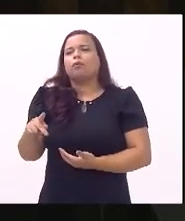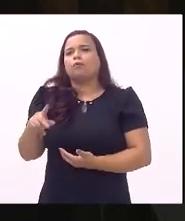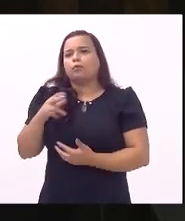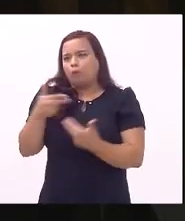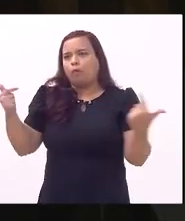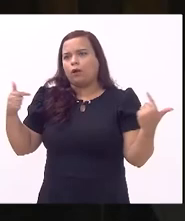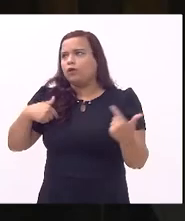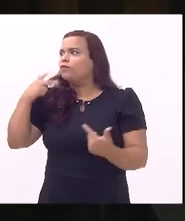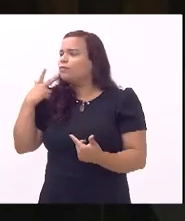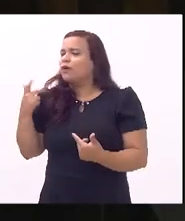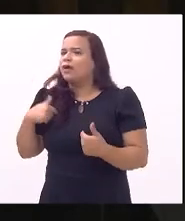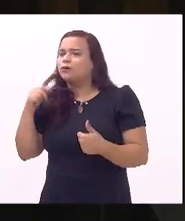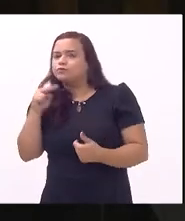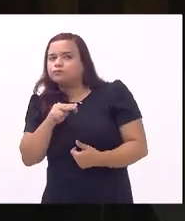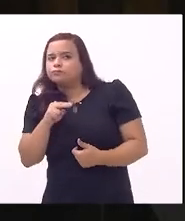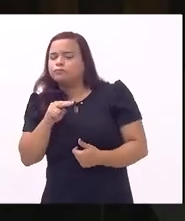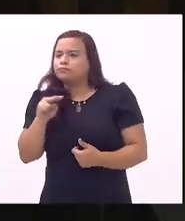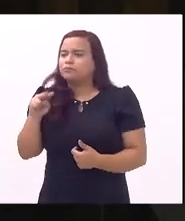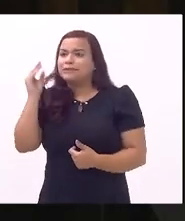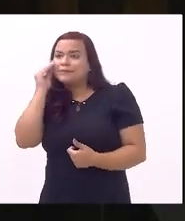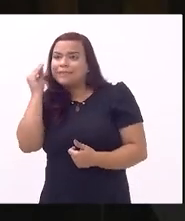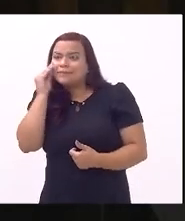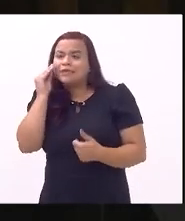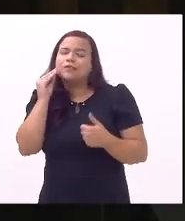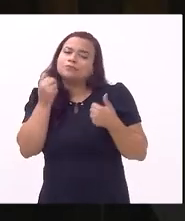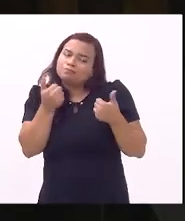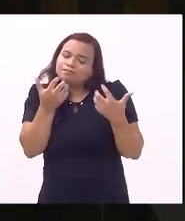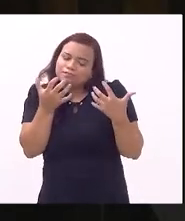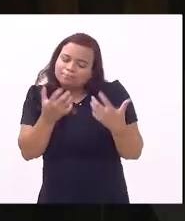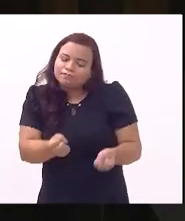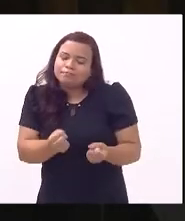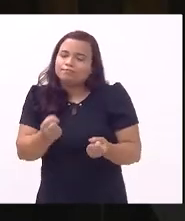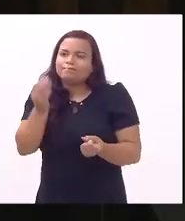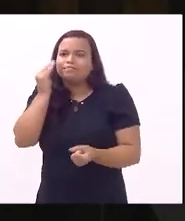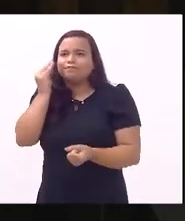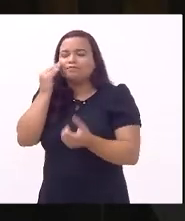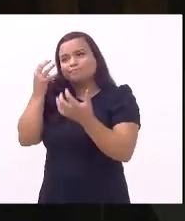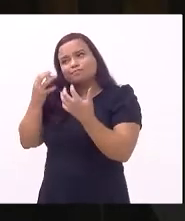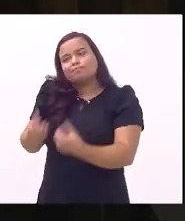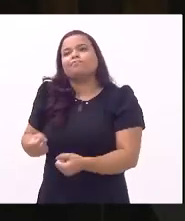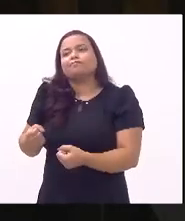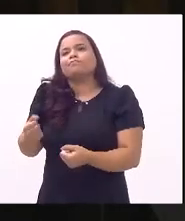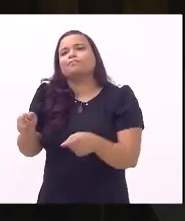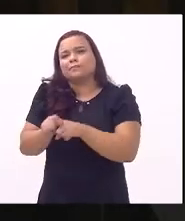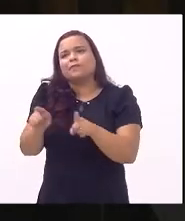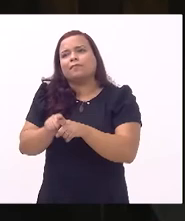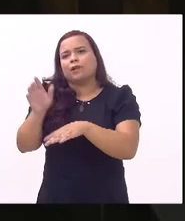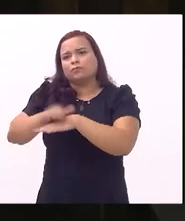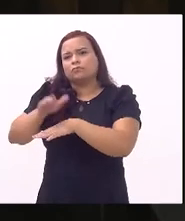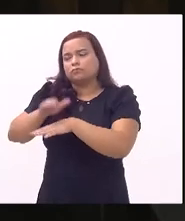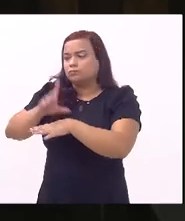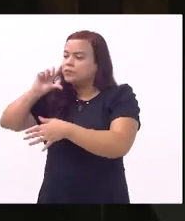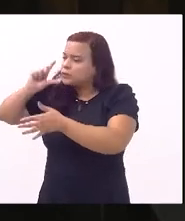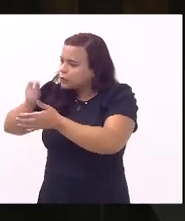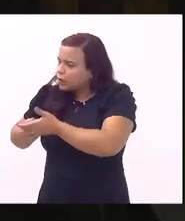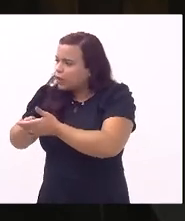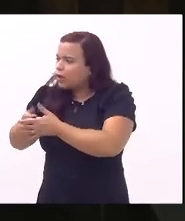decisão e eu sempre tentei da melhor forma possível escutar meus pais e até mesmo abrir mão de determinadas